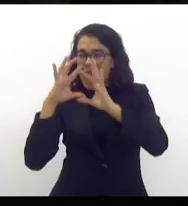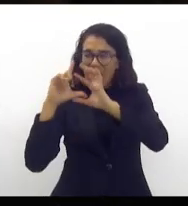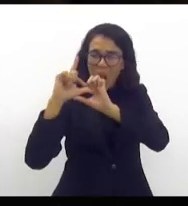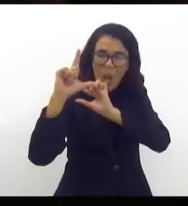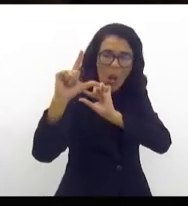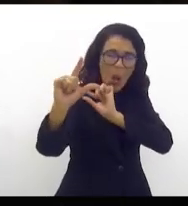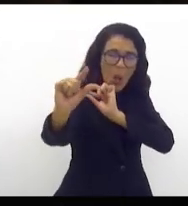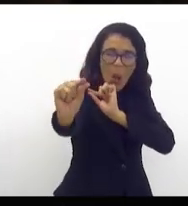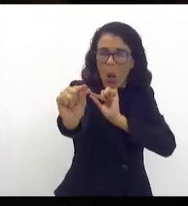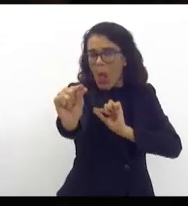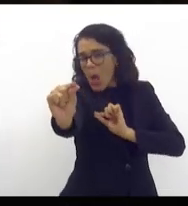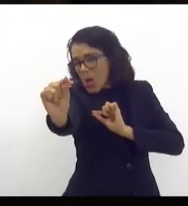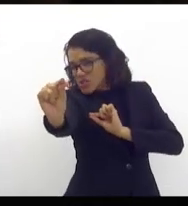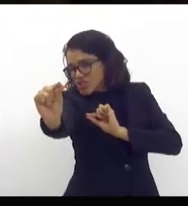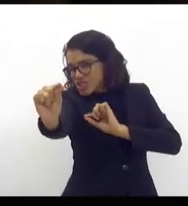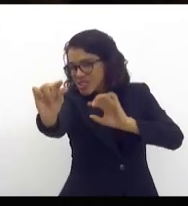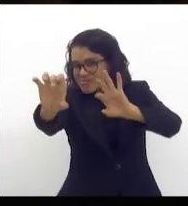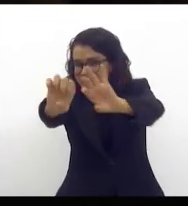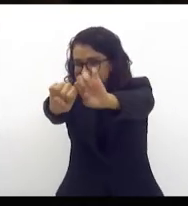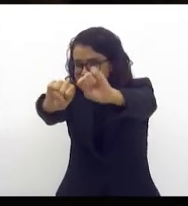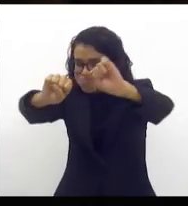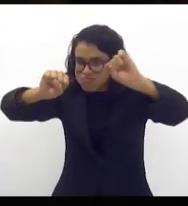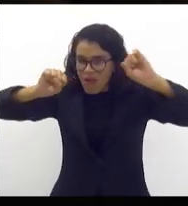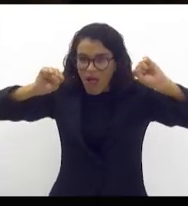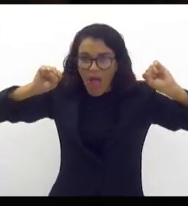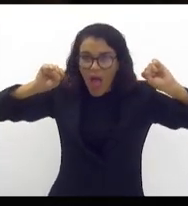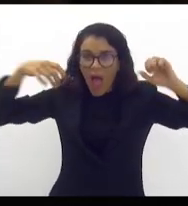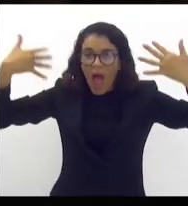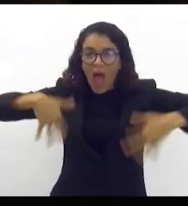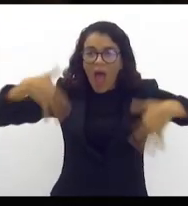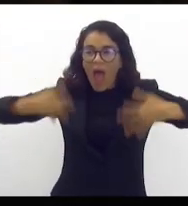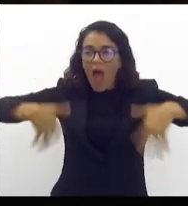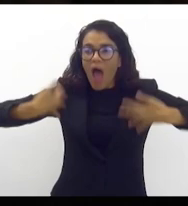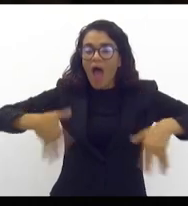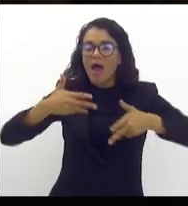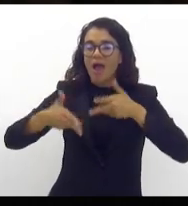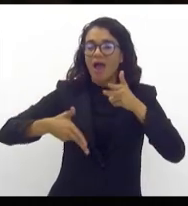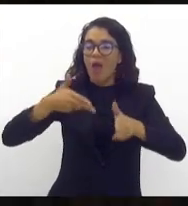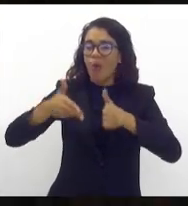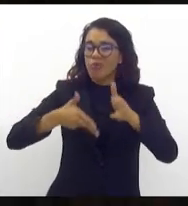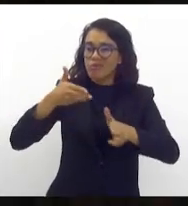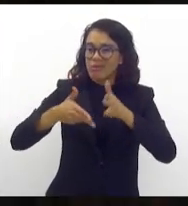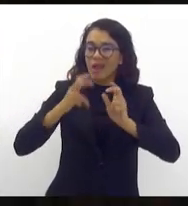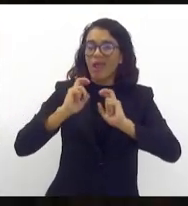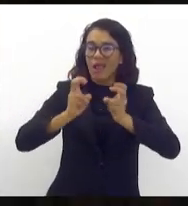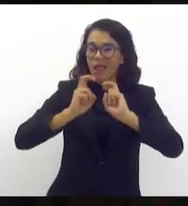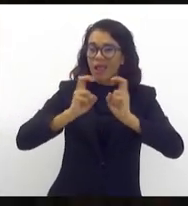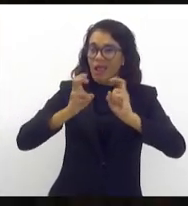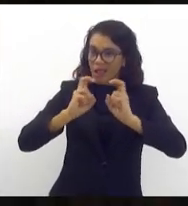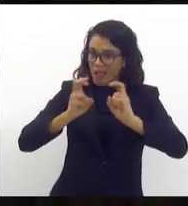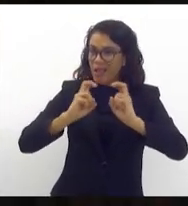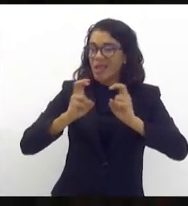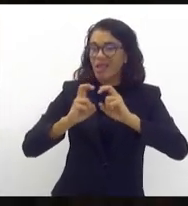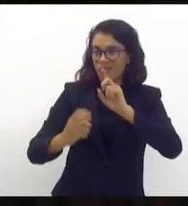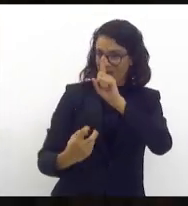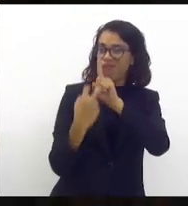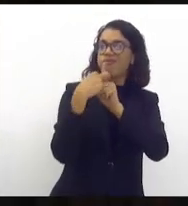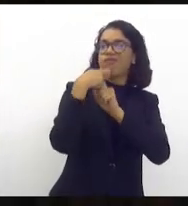não é a luz do fundo do túnel, não. É o trem que está vindo e vai passar por cima da gente.